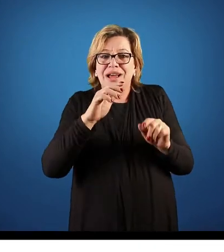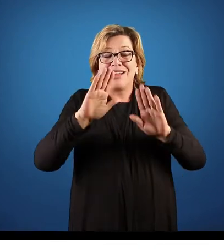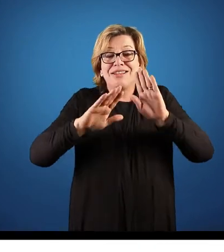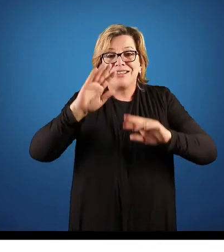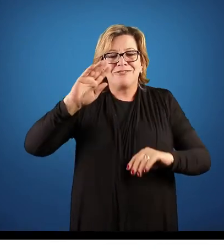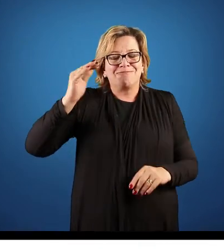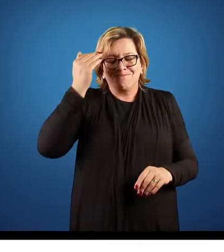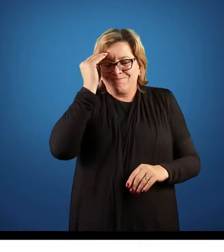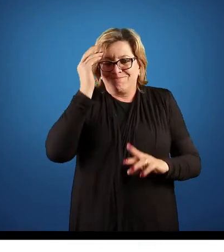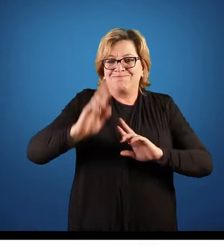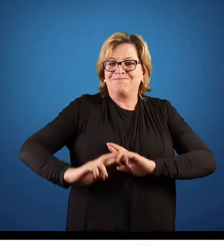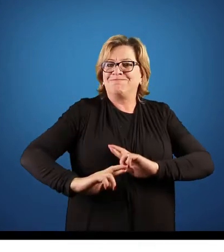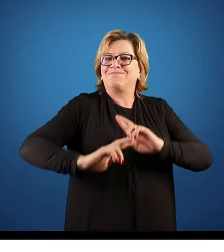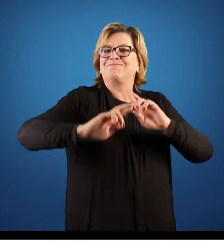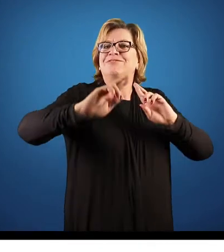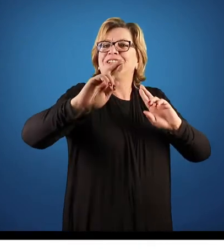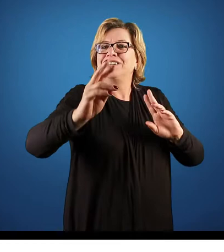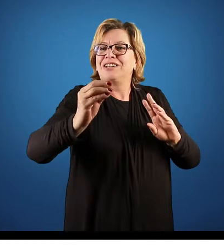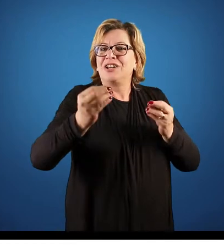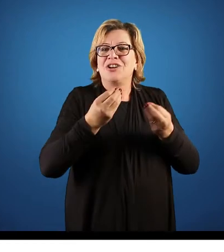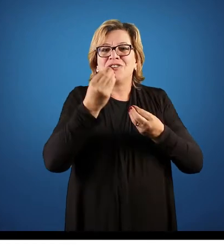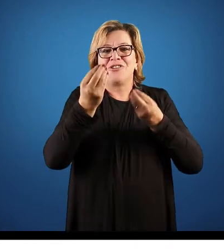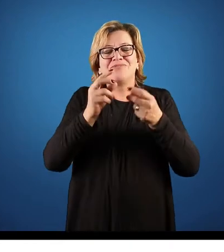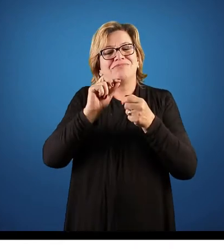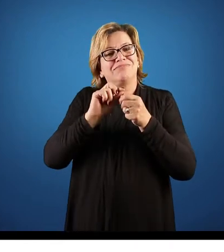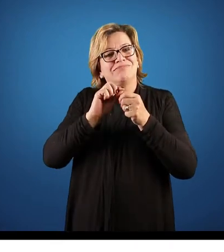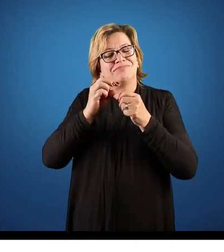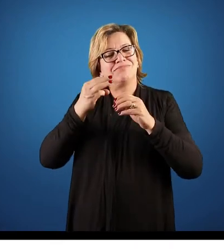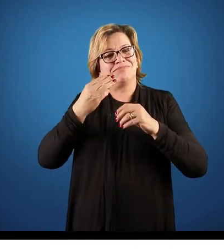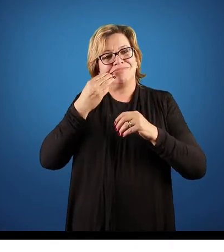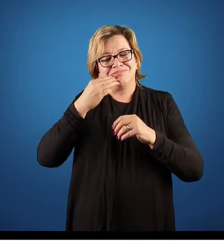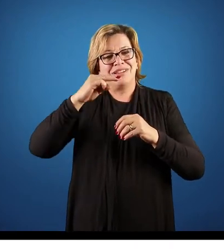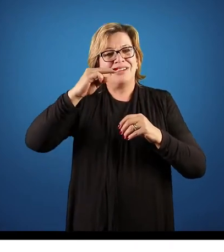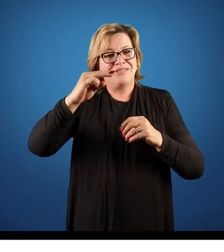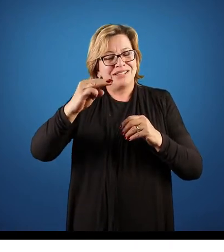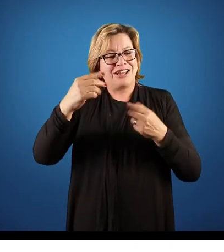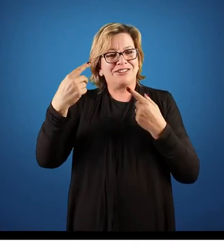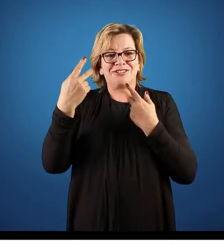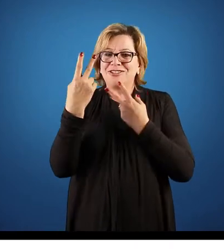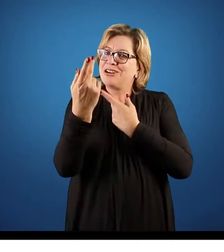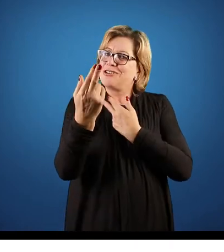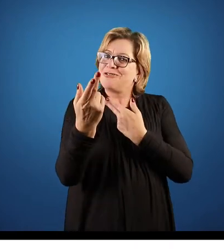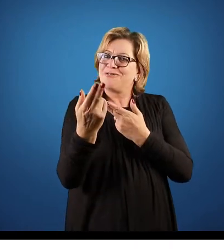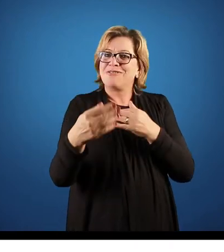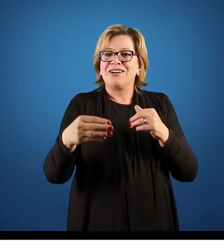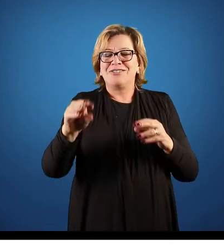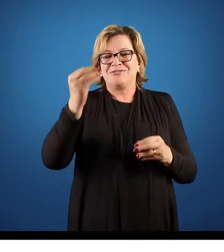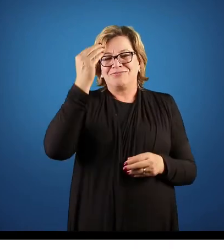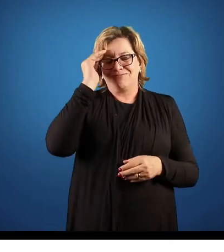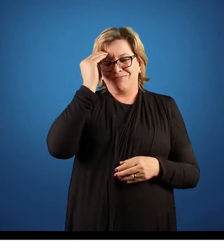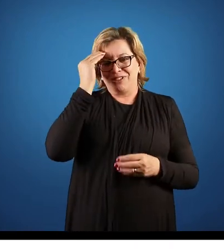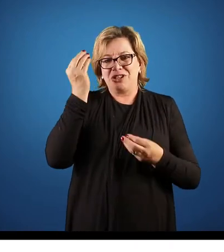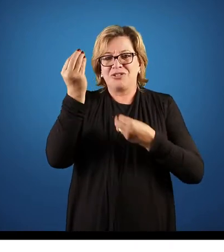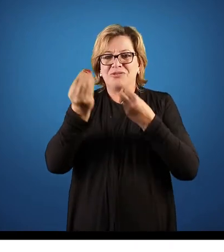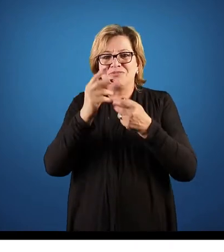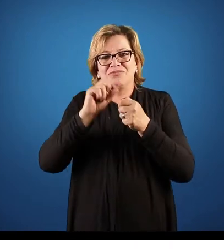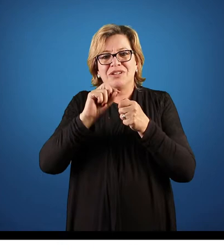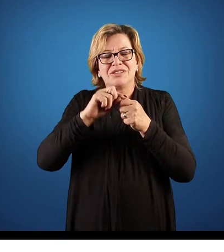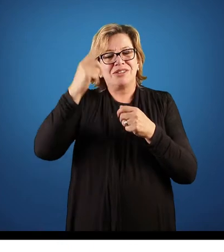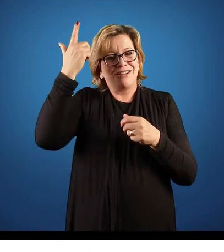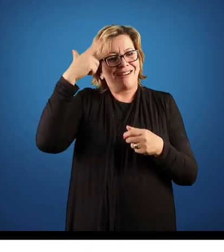forma. Então, como que eu faço essa mensagem chegar de acordo com aquilo que realmente eu queria transmitir e como que eu faço para liderar essas pessoas para